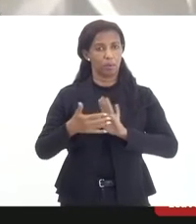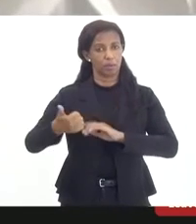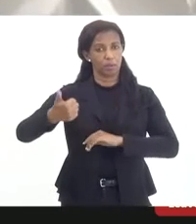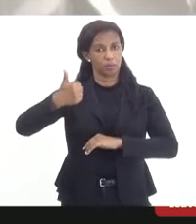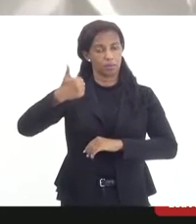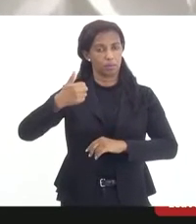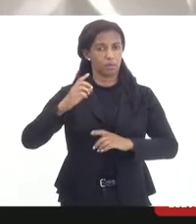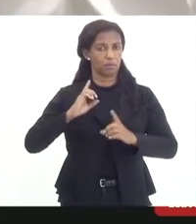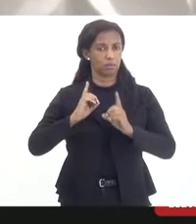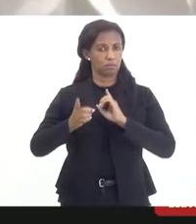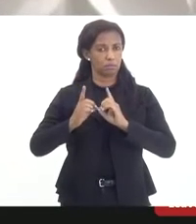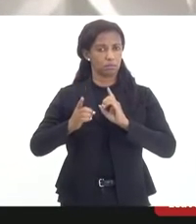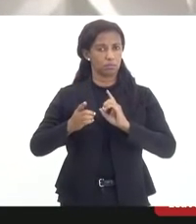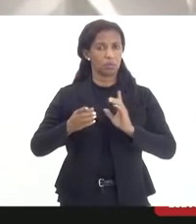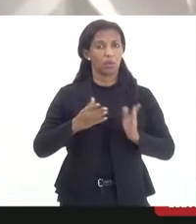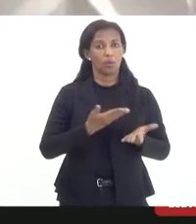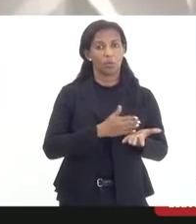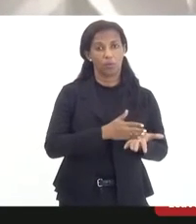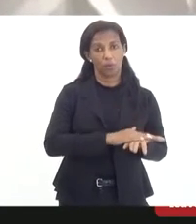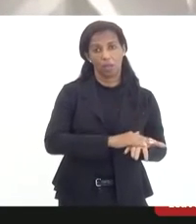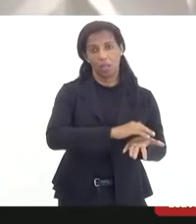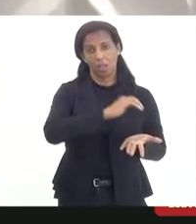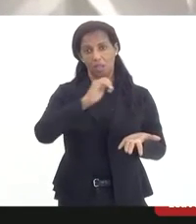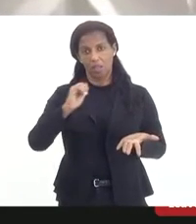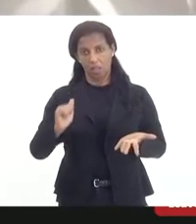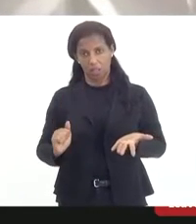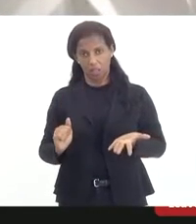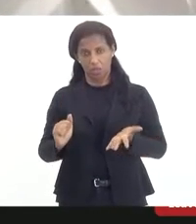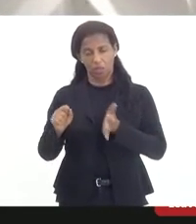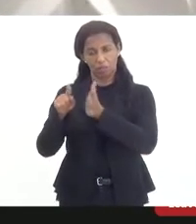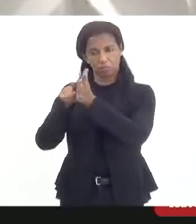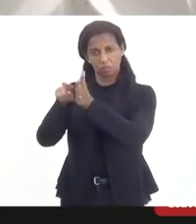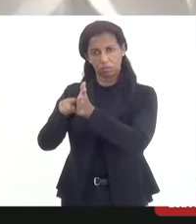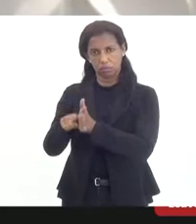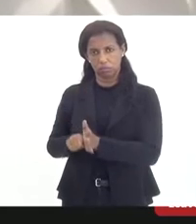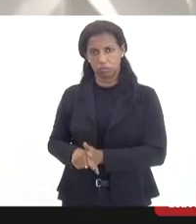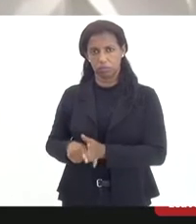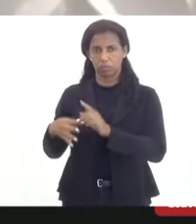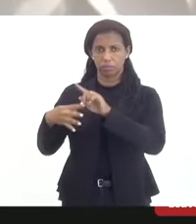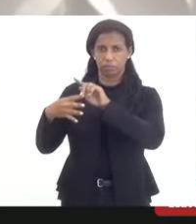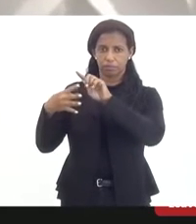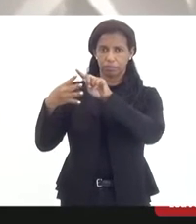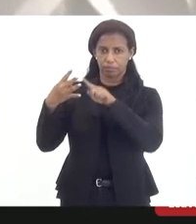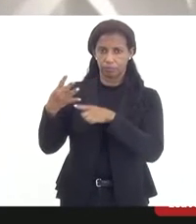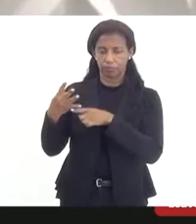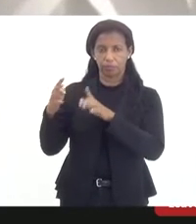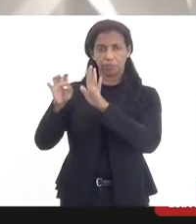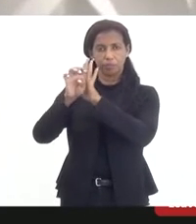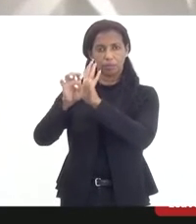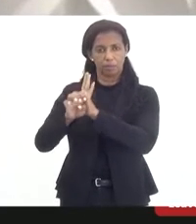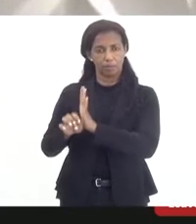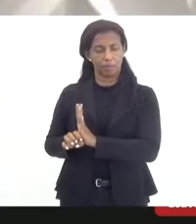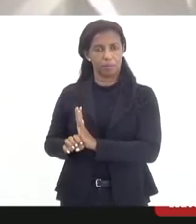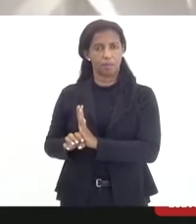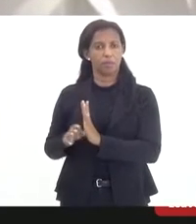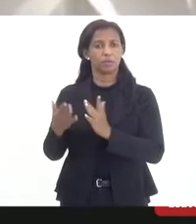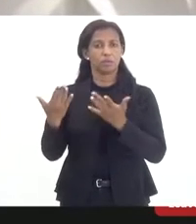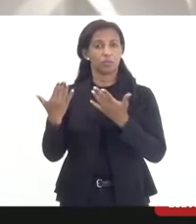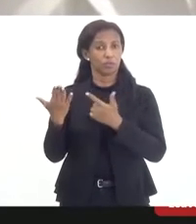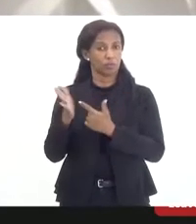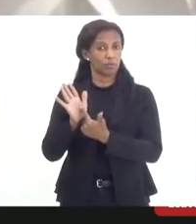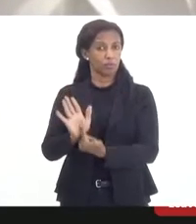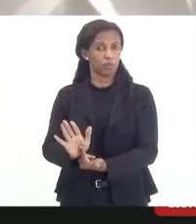discussão, foi retirado de pauta para análise das quatro emendas apresentadas. Então, o